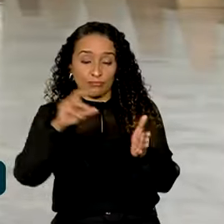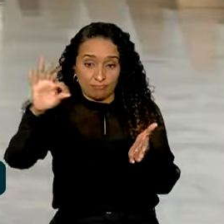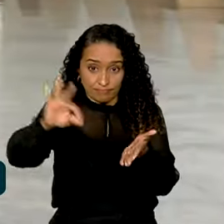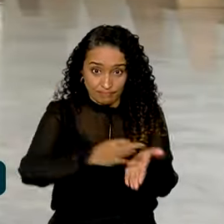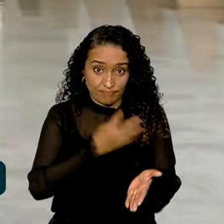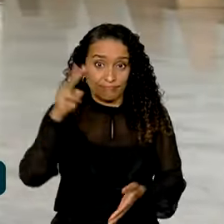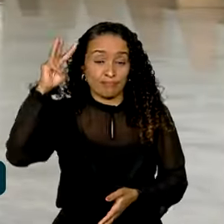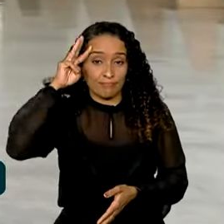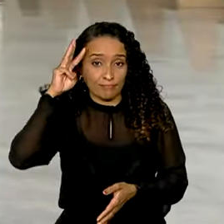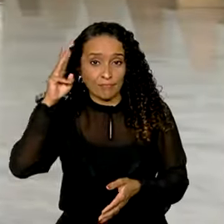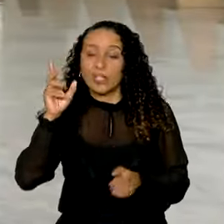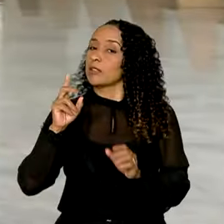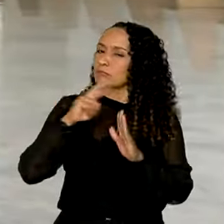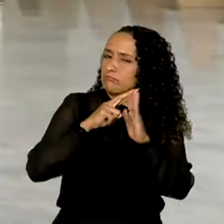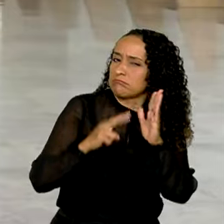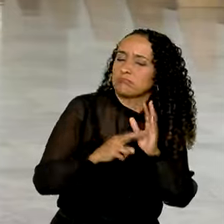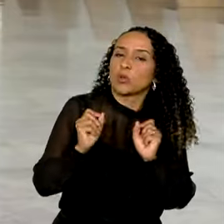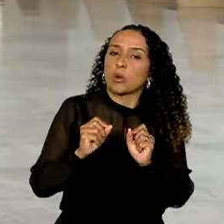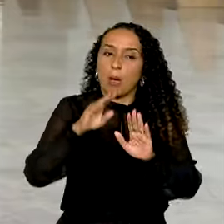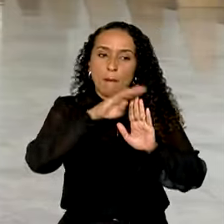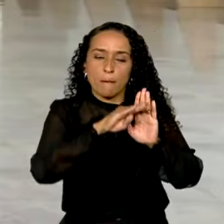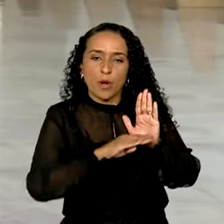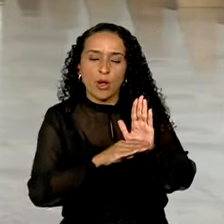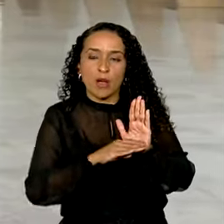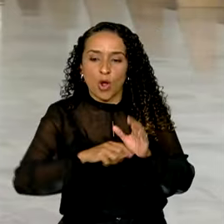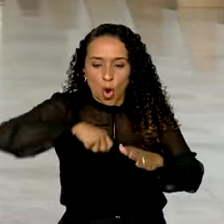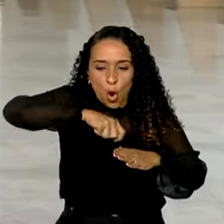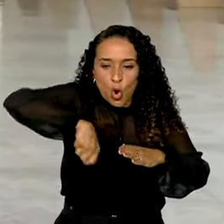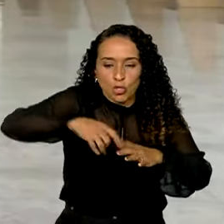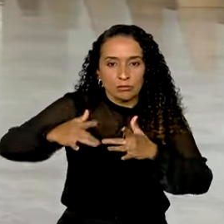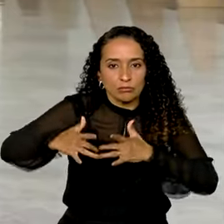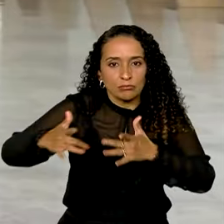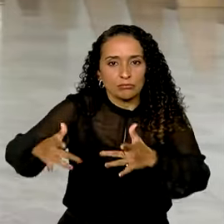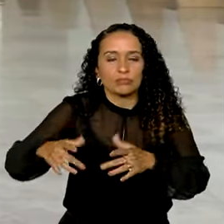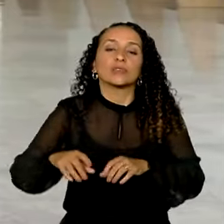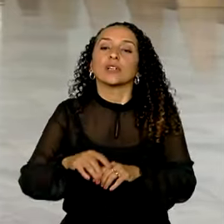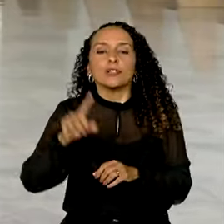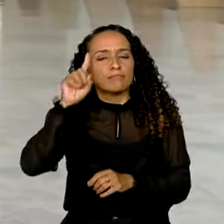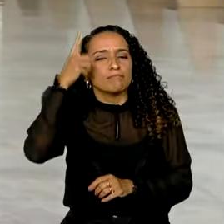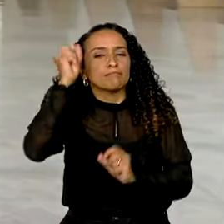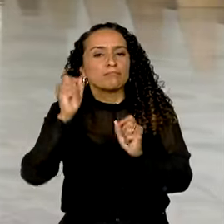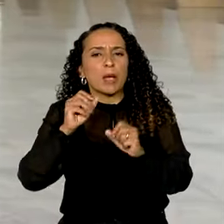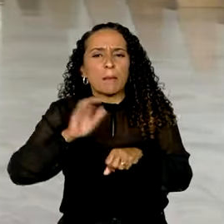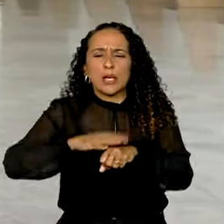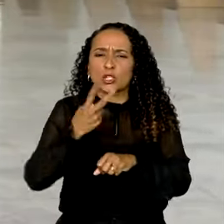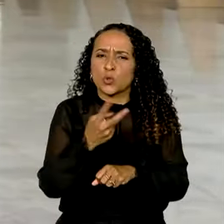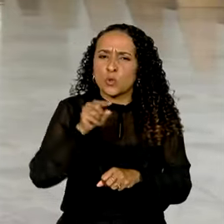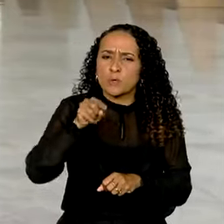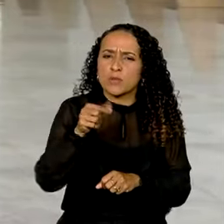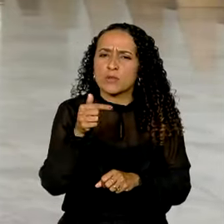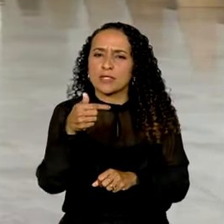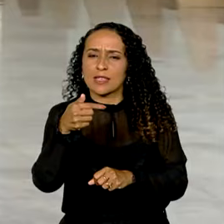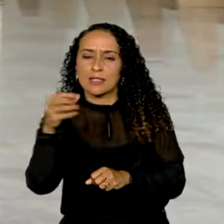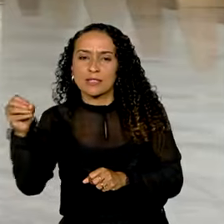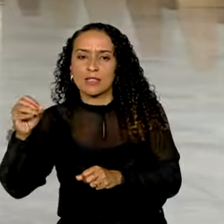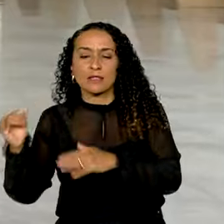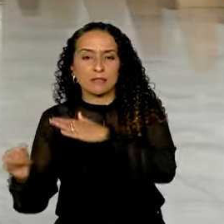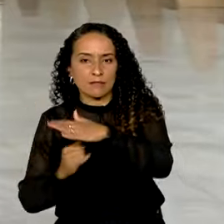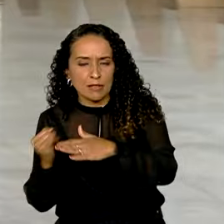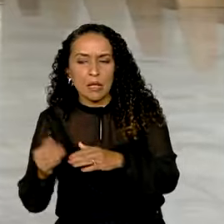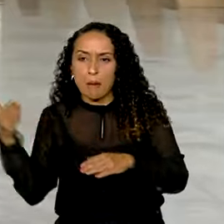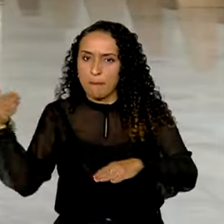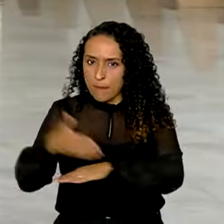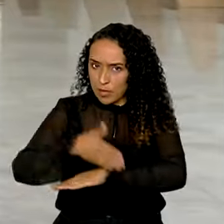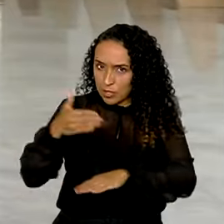terça-feira regulamenta o programa Cozinhas Solidárias. Com a iniciativa, mais de 2.700 entidades que